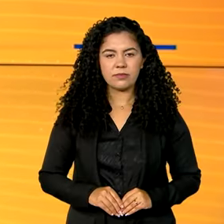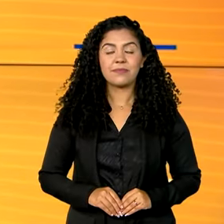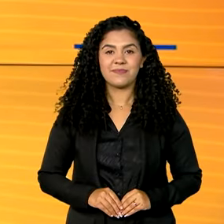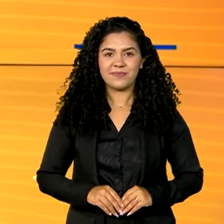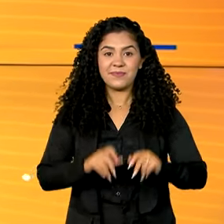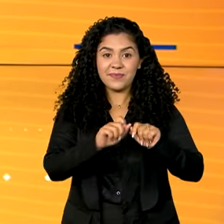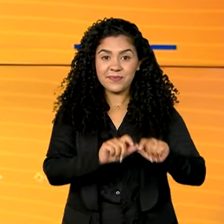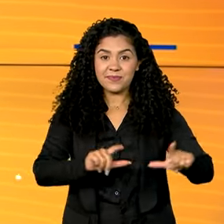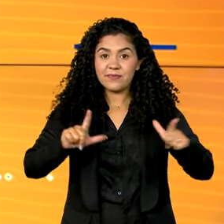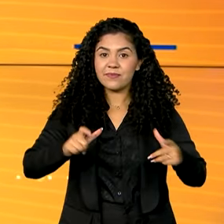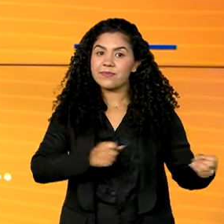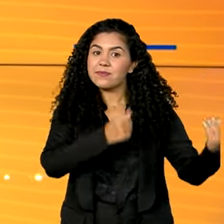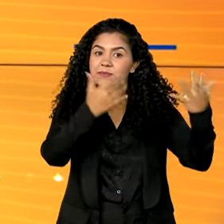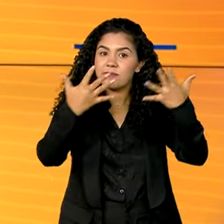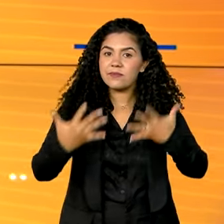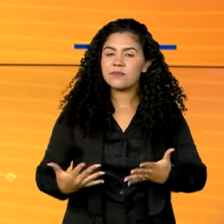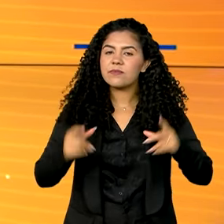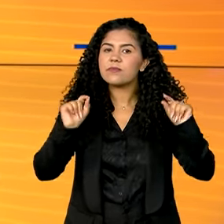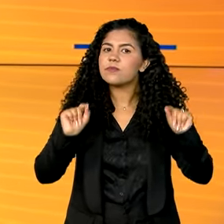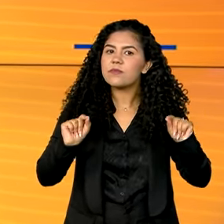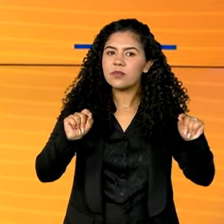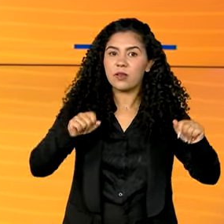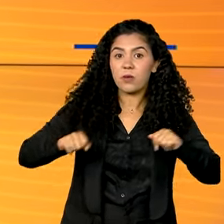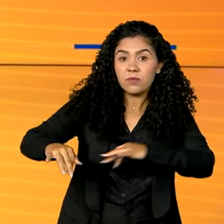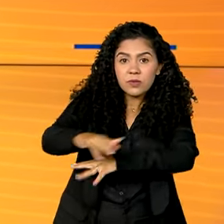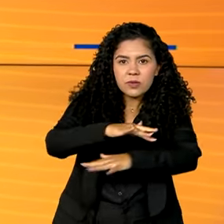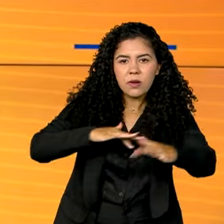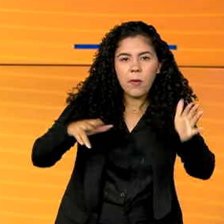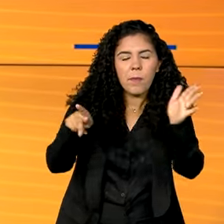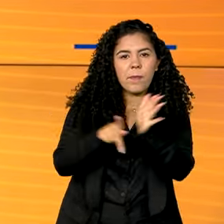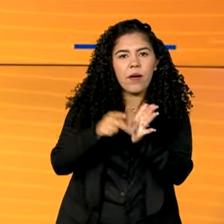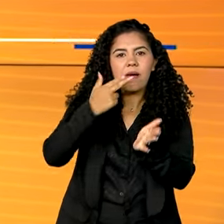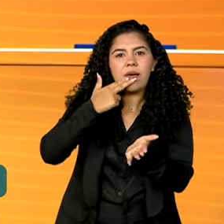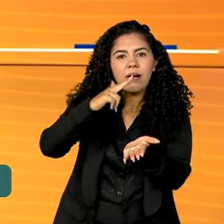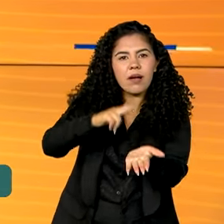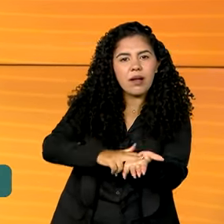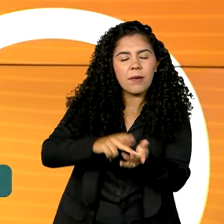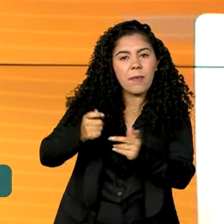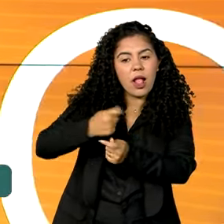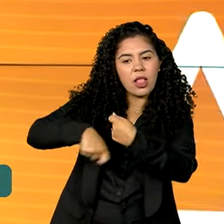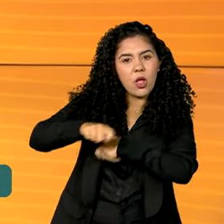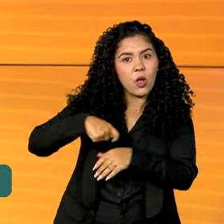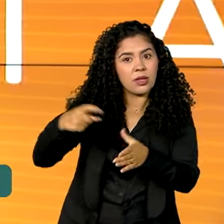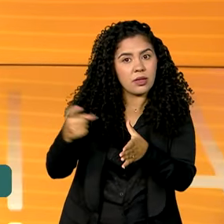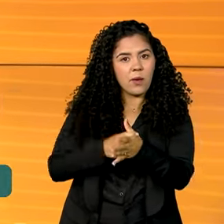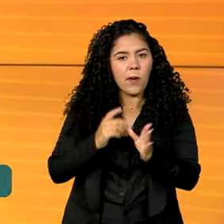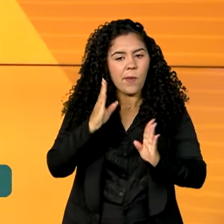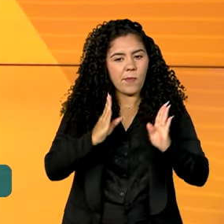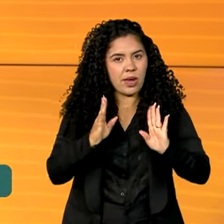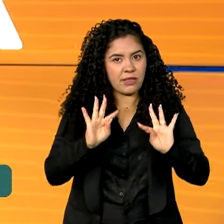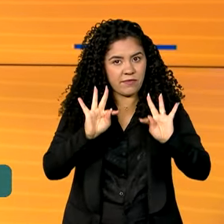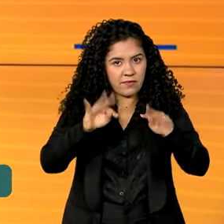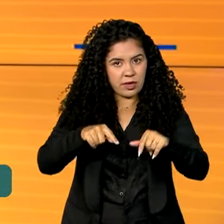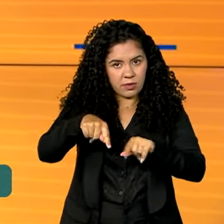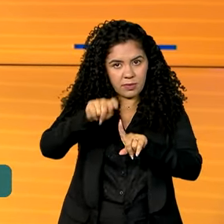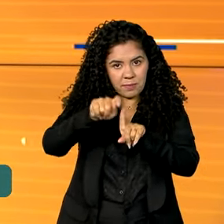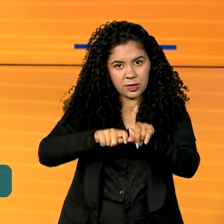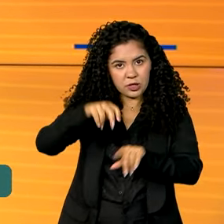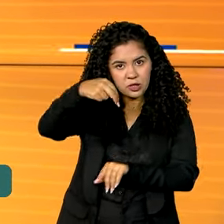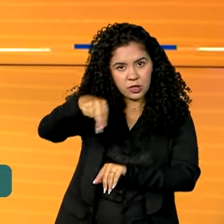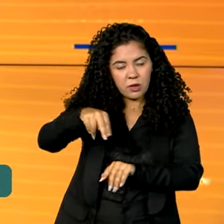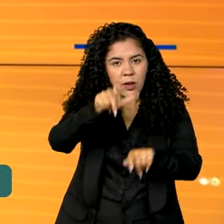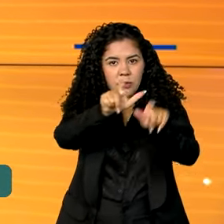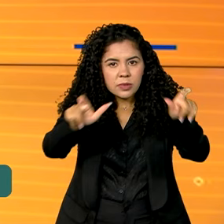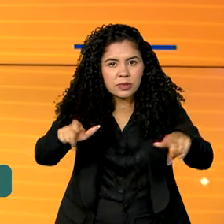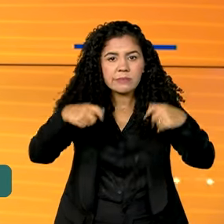Estamos de volta, vamos falar de um mutirão dos Correios para renegociar dívidas. O prazo vai até o fim deste mês, para os consumidores